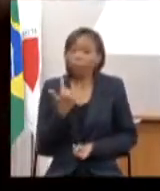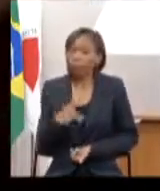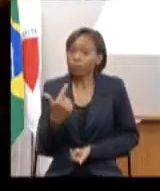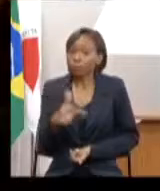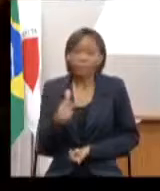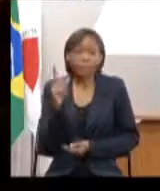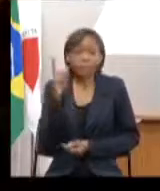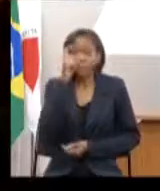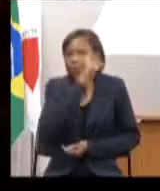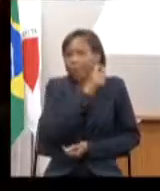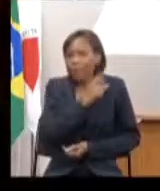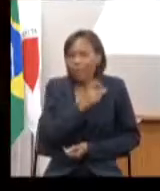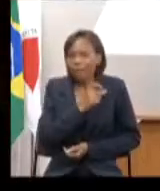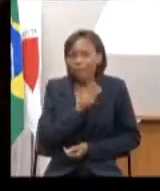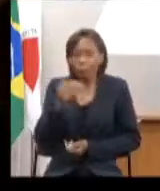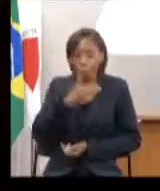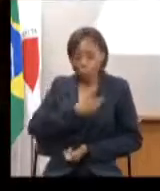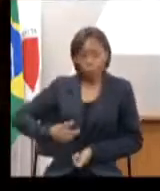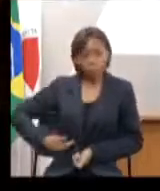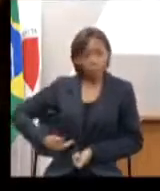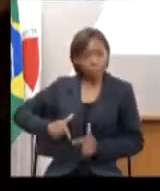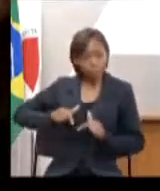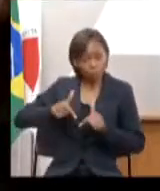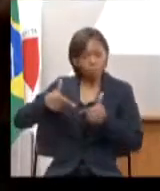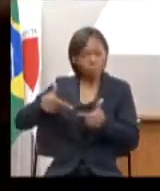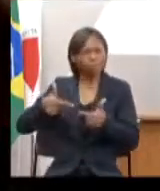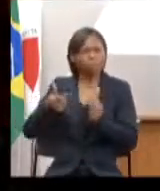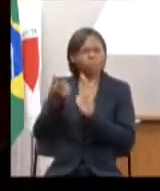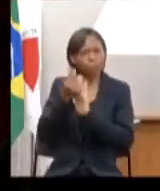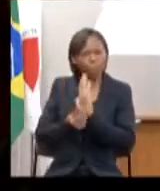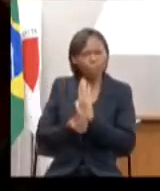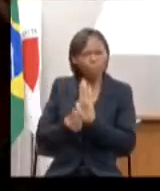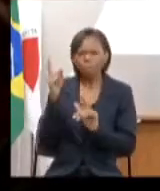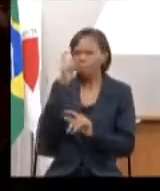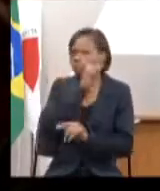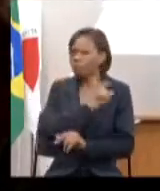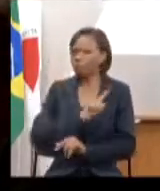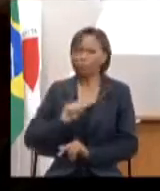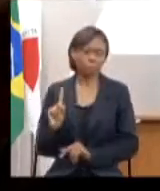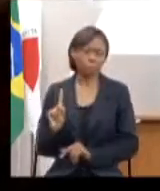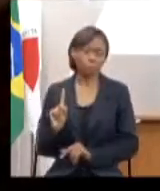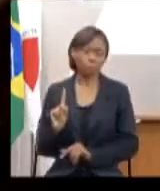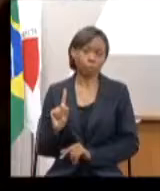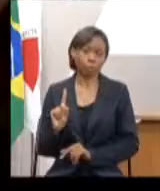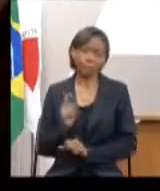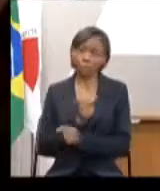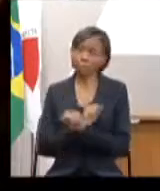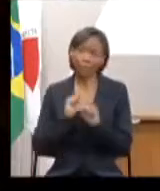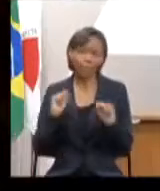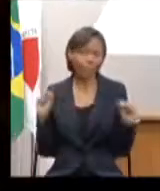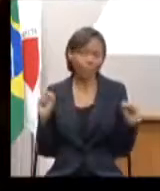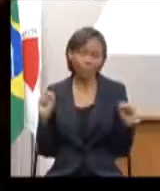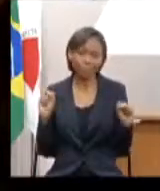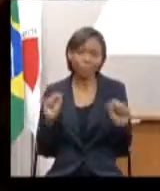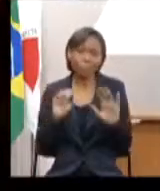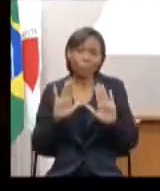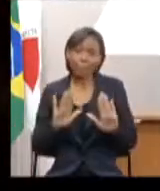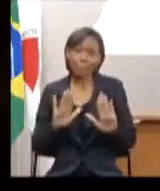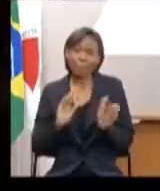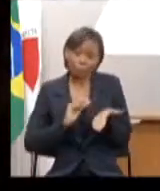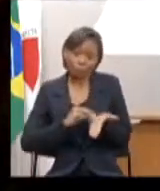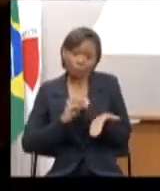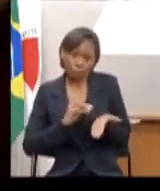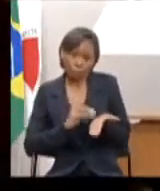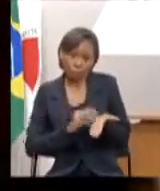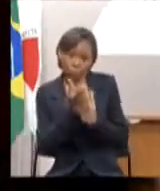existe, é impossível um governo ter um orçamento não executado, ele pode ter uma LOA não executada do jeito que ela